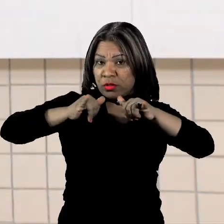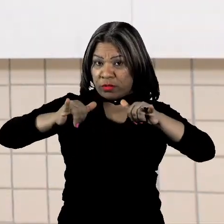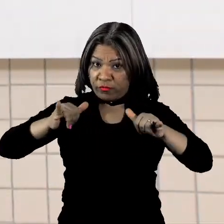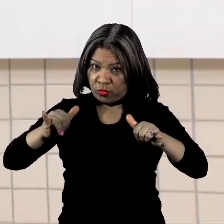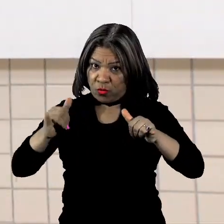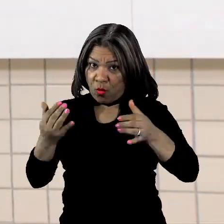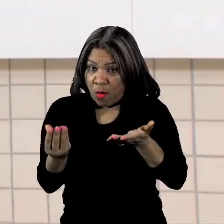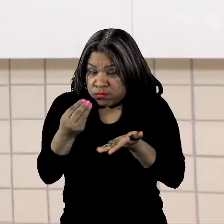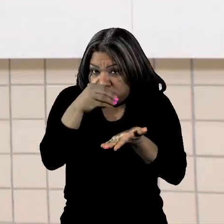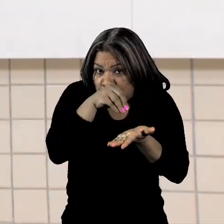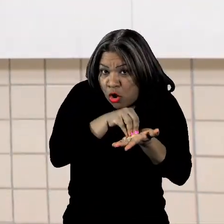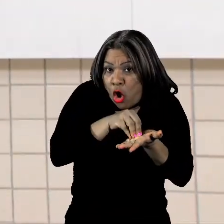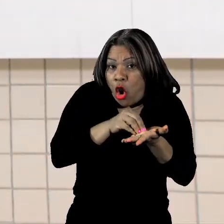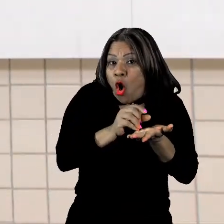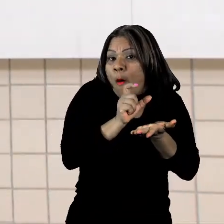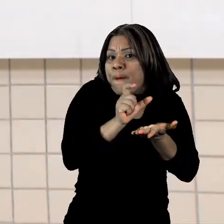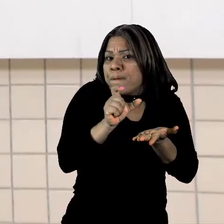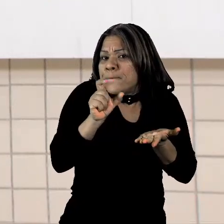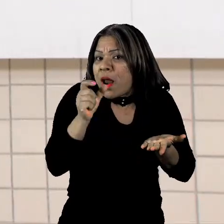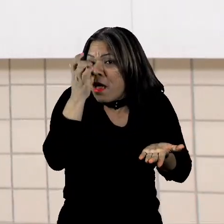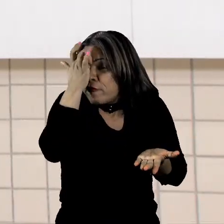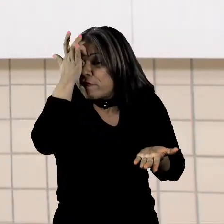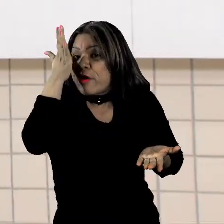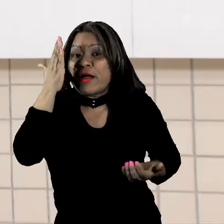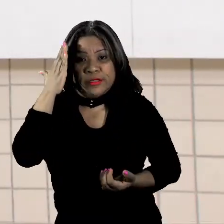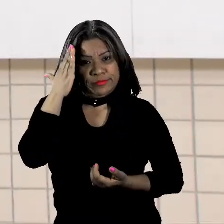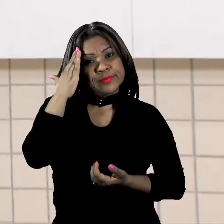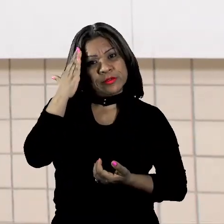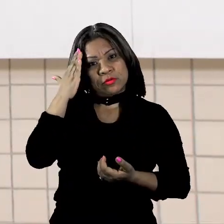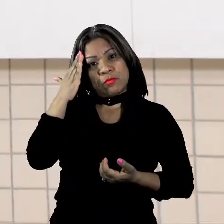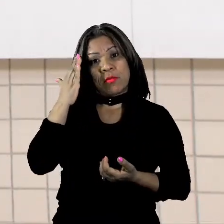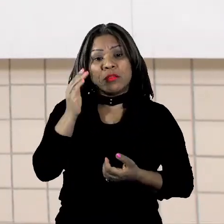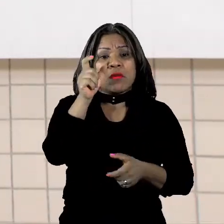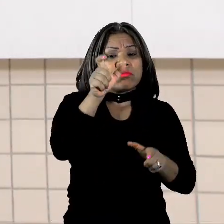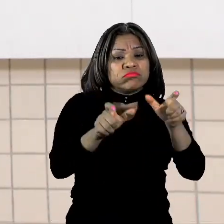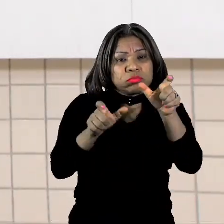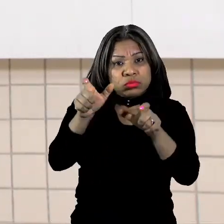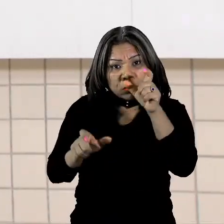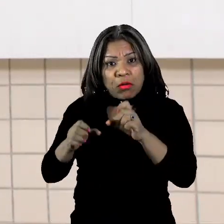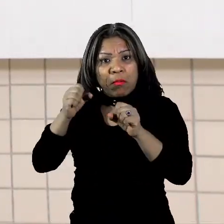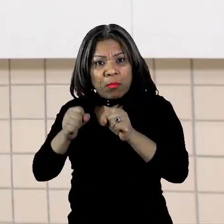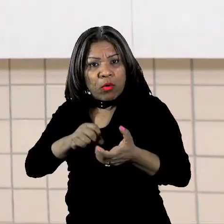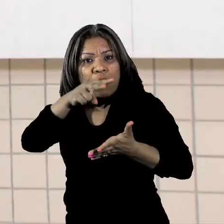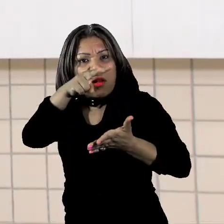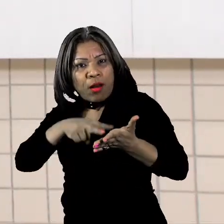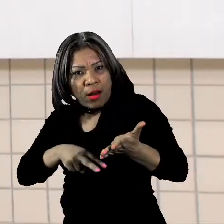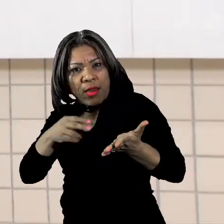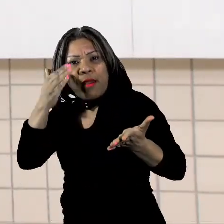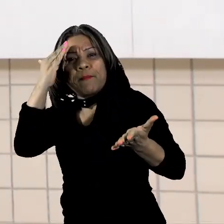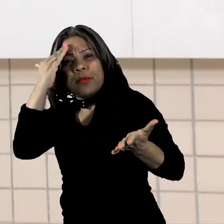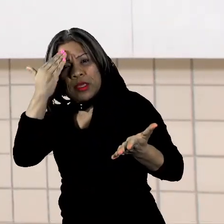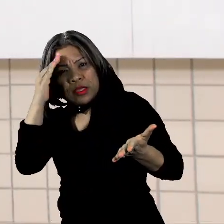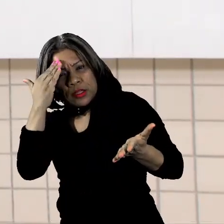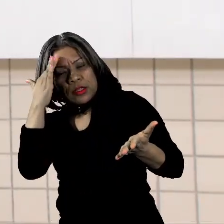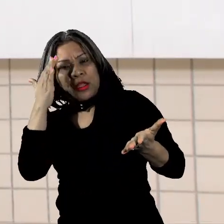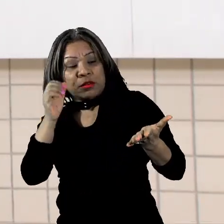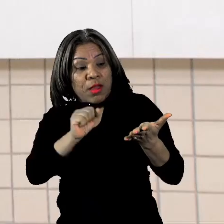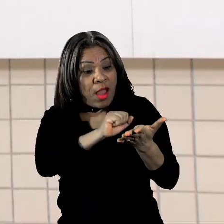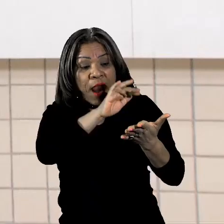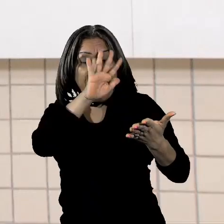colocam com palavras de fácil entendimento, para que as pessoas possam ler e compreender o assunto.